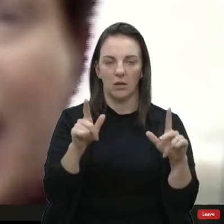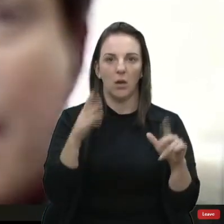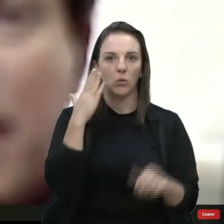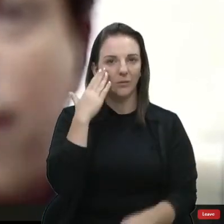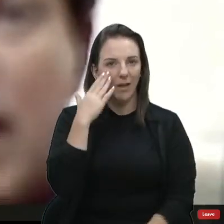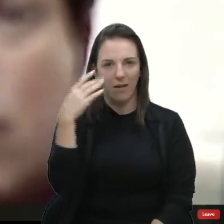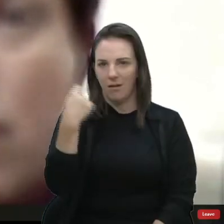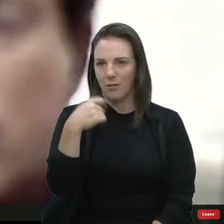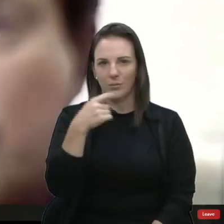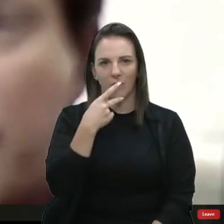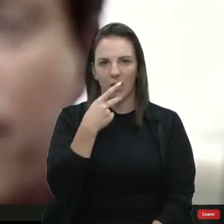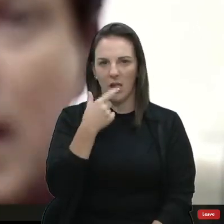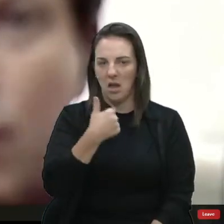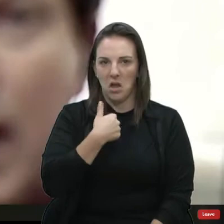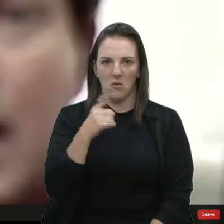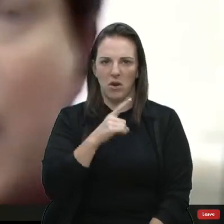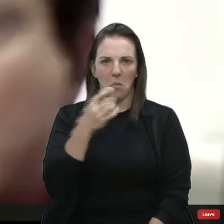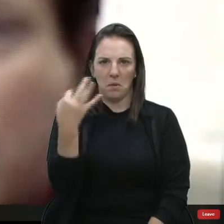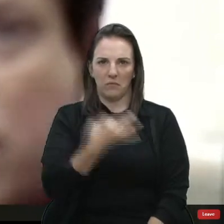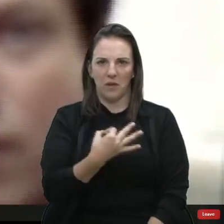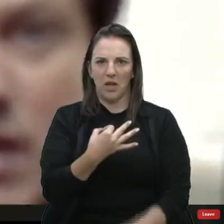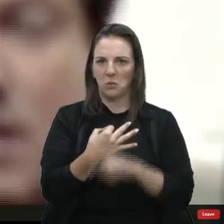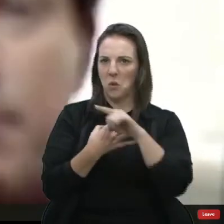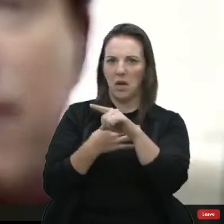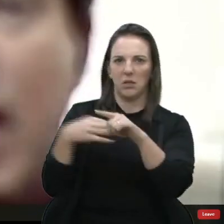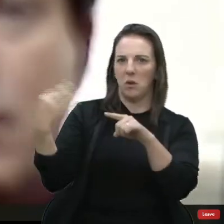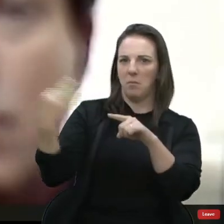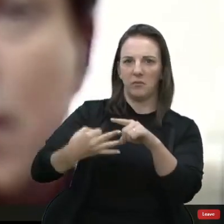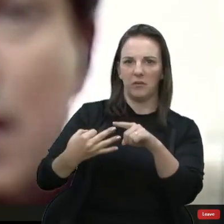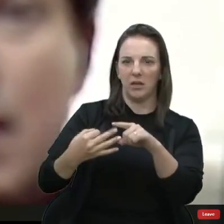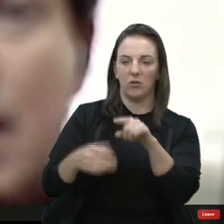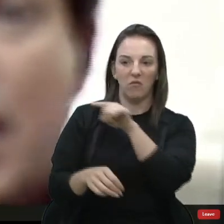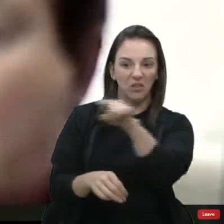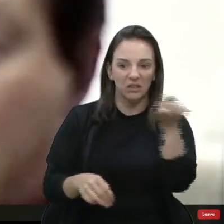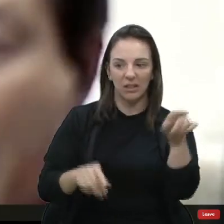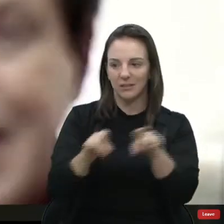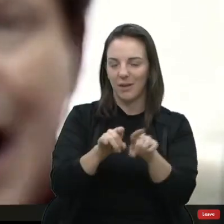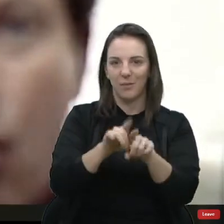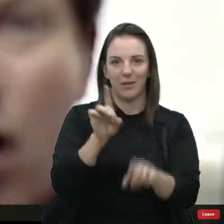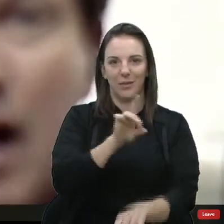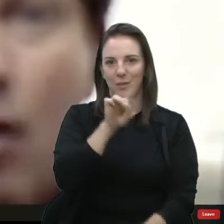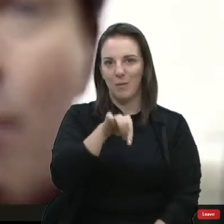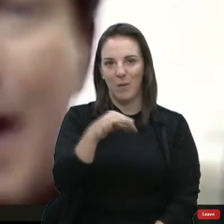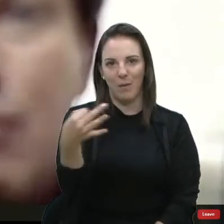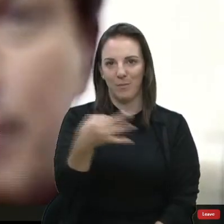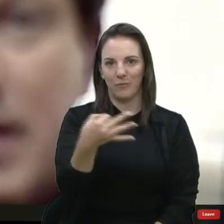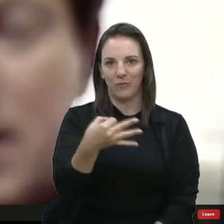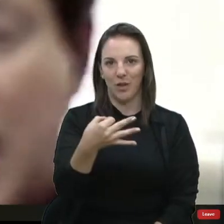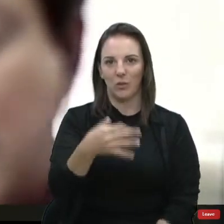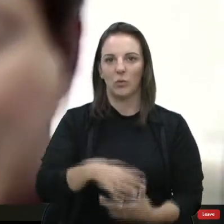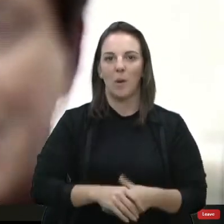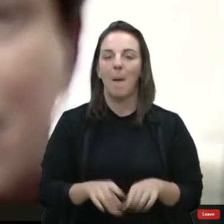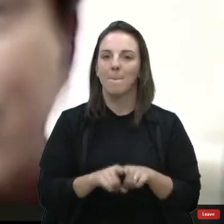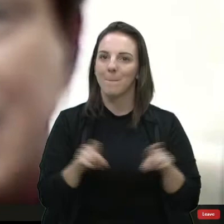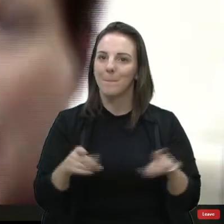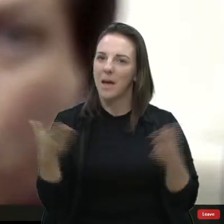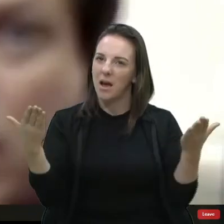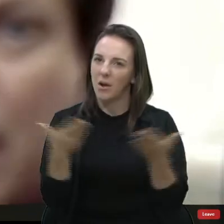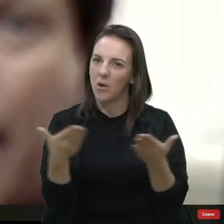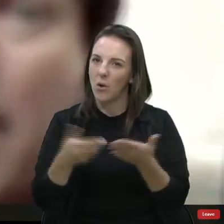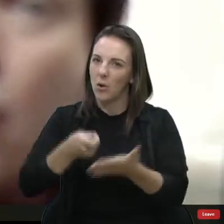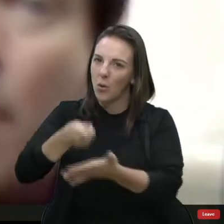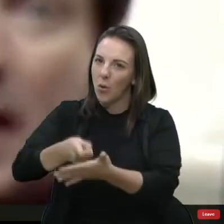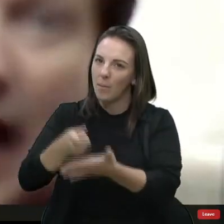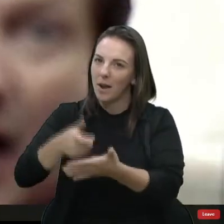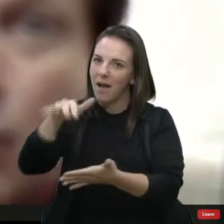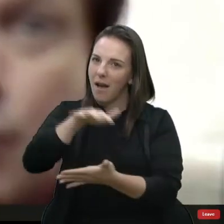Ninguém é perfeito. Eu não sou perfeito, ele, nenhum de vocês é perfeito. E ainda mais agora, cobrar do presidente a questão da saúde